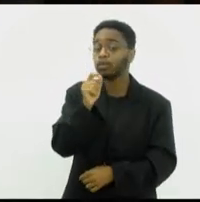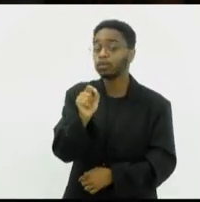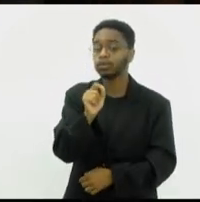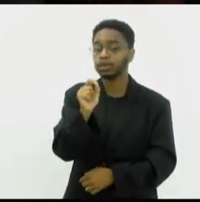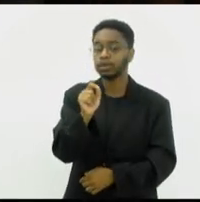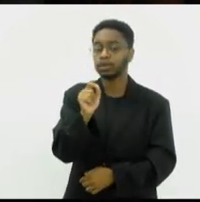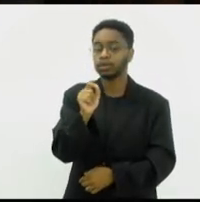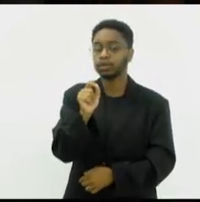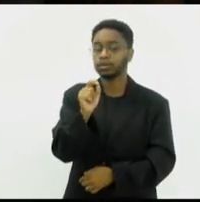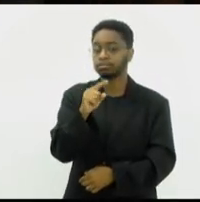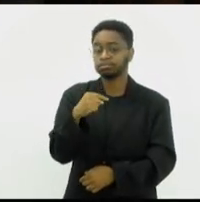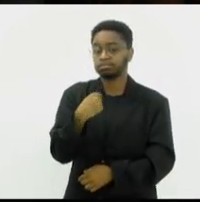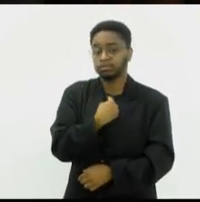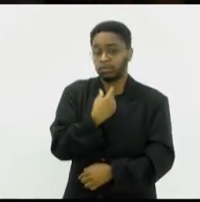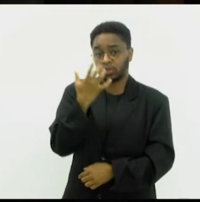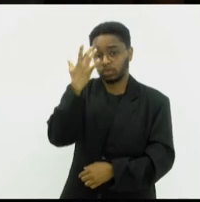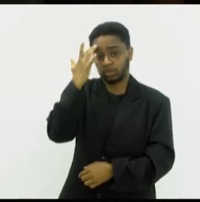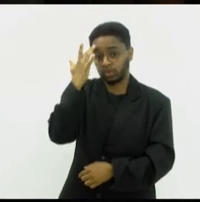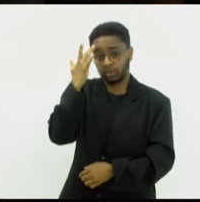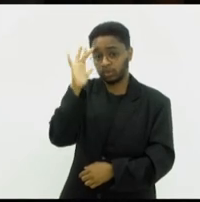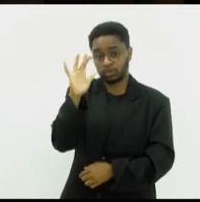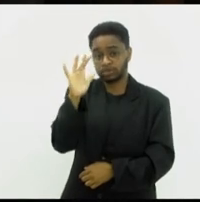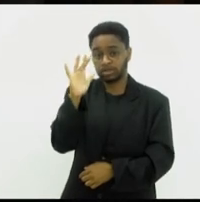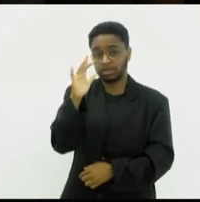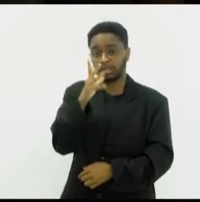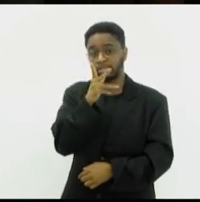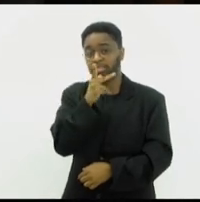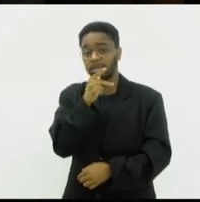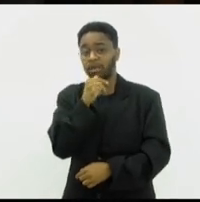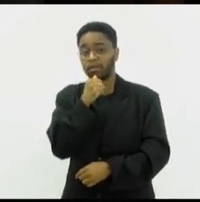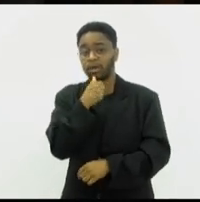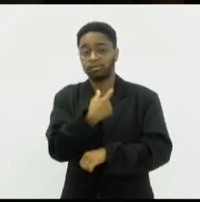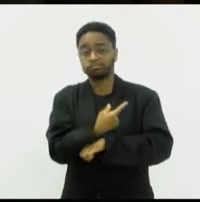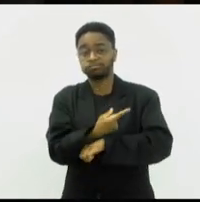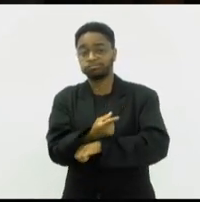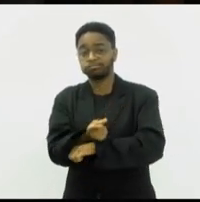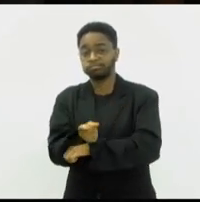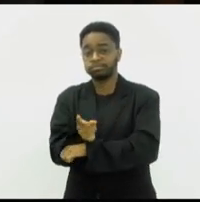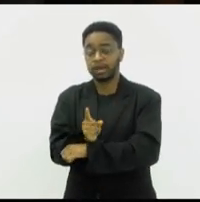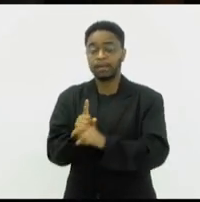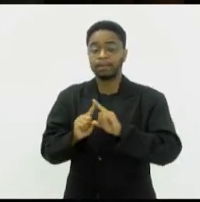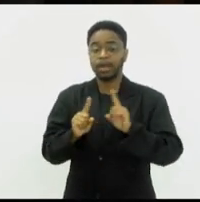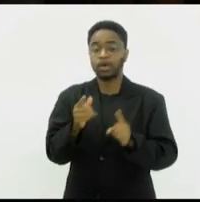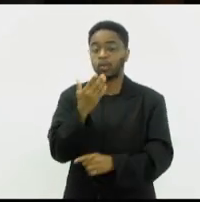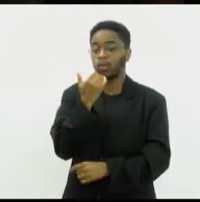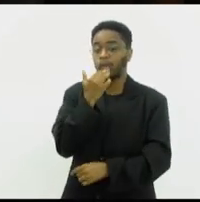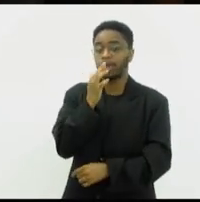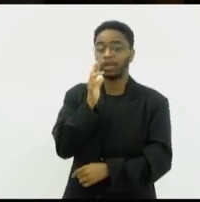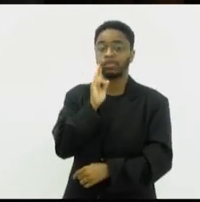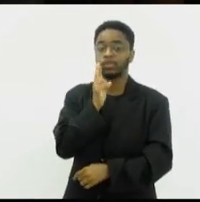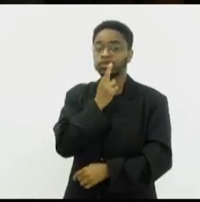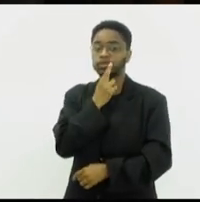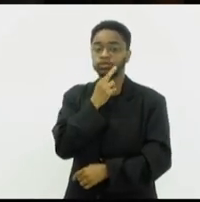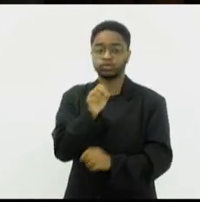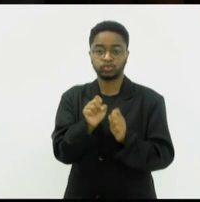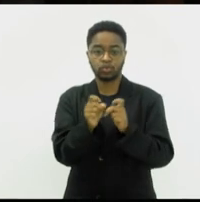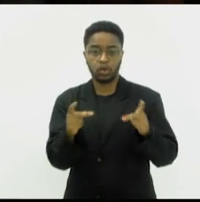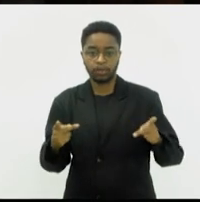não contávamos que ficaríamos tanto tempo e almoçaram no shopping enquanto o cachorro estava